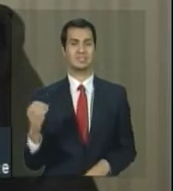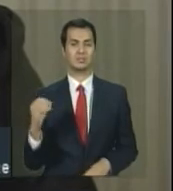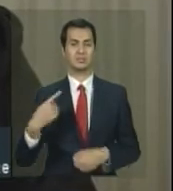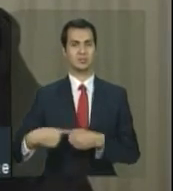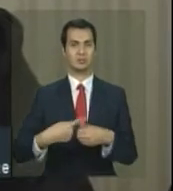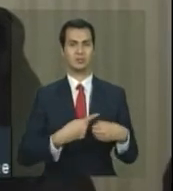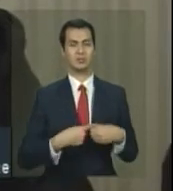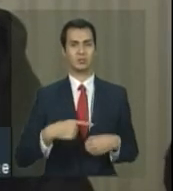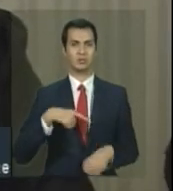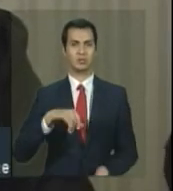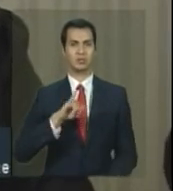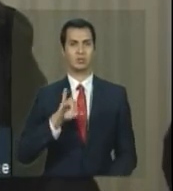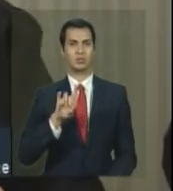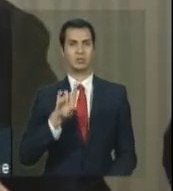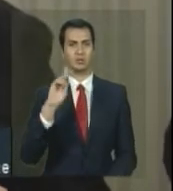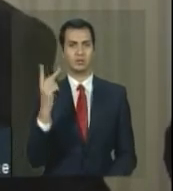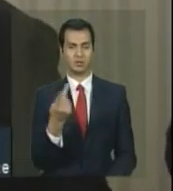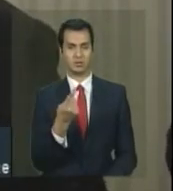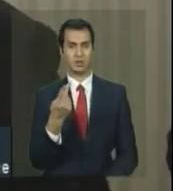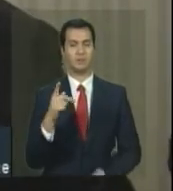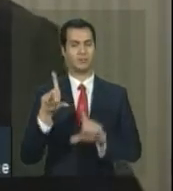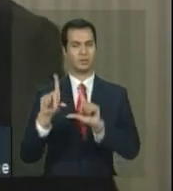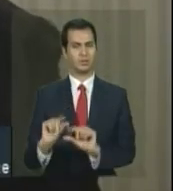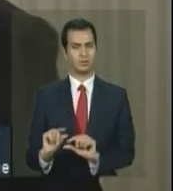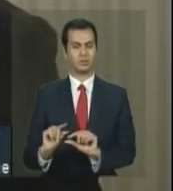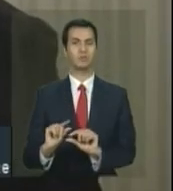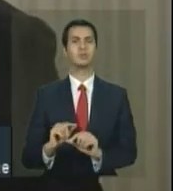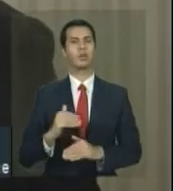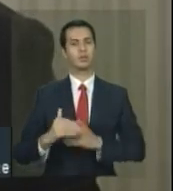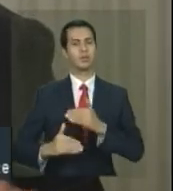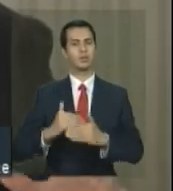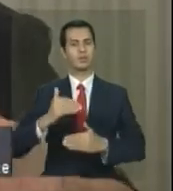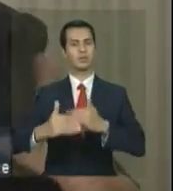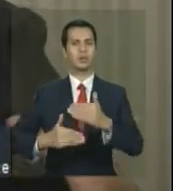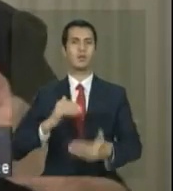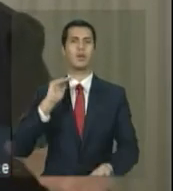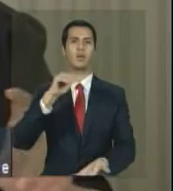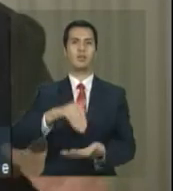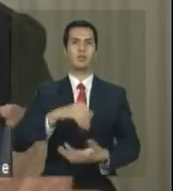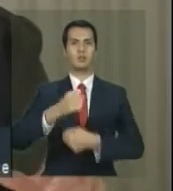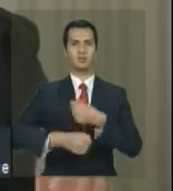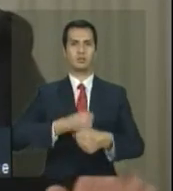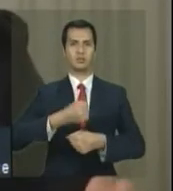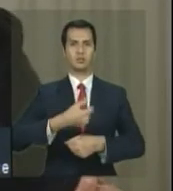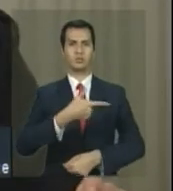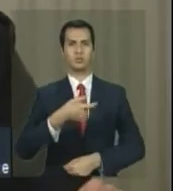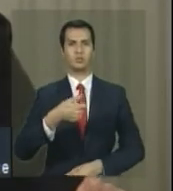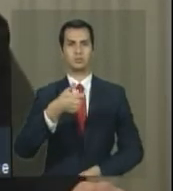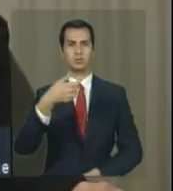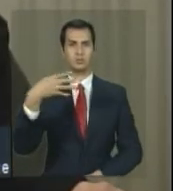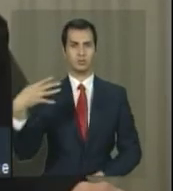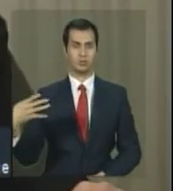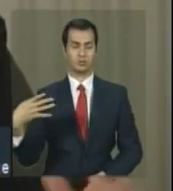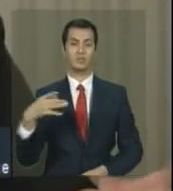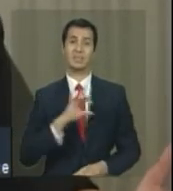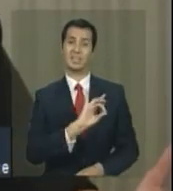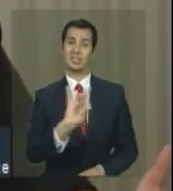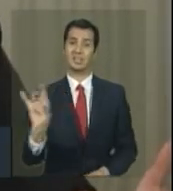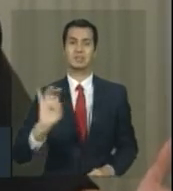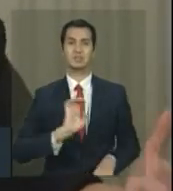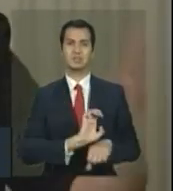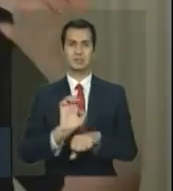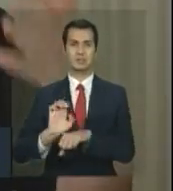exceto a região metropolitana, e ir crescendo até 2014. Então, cada estado está fazendo um desenho diferenciado.